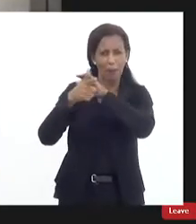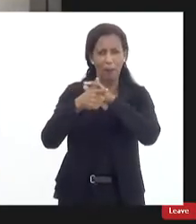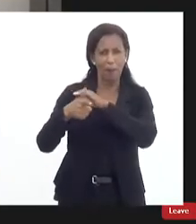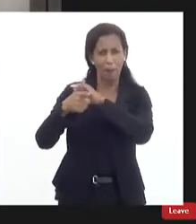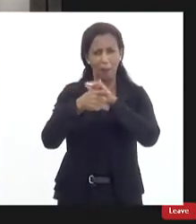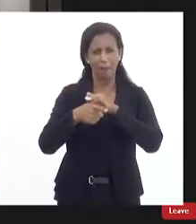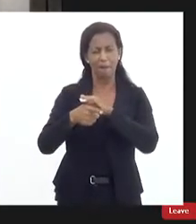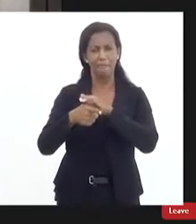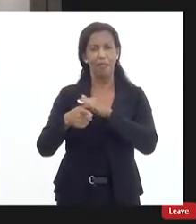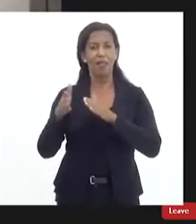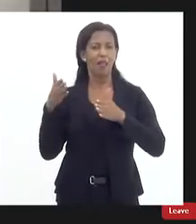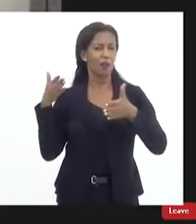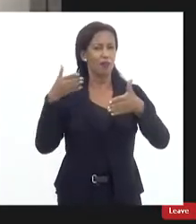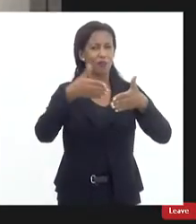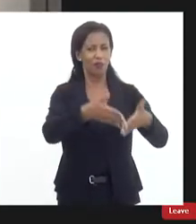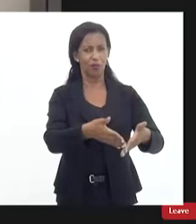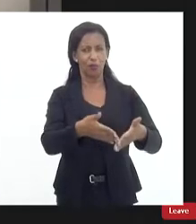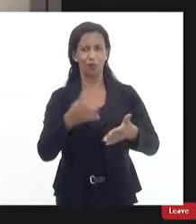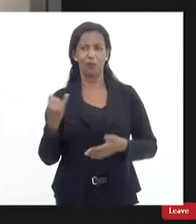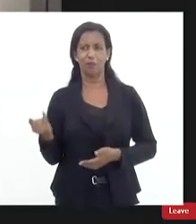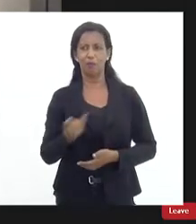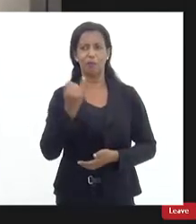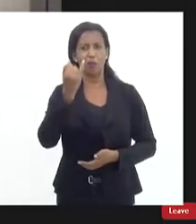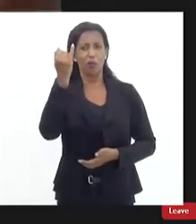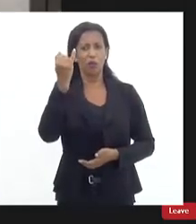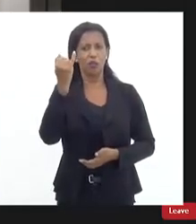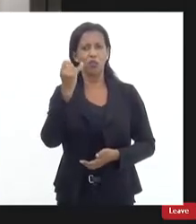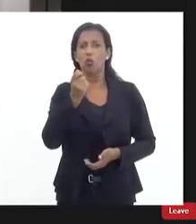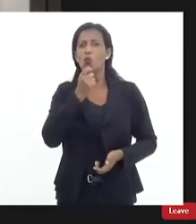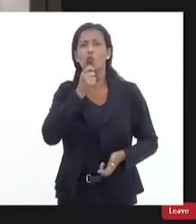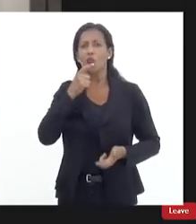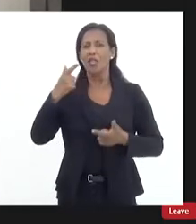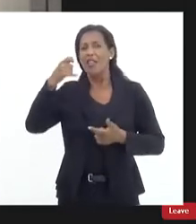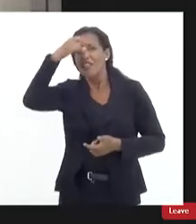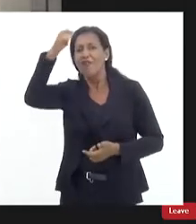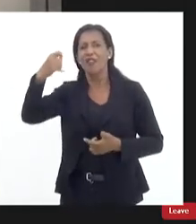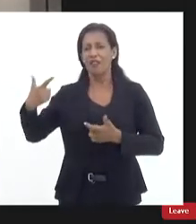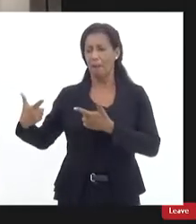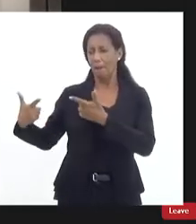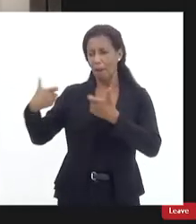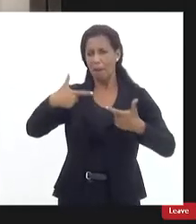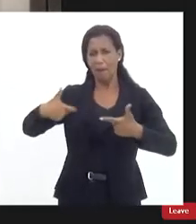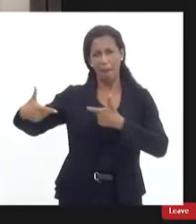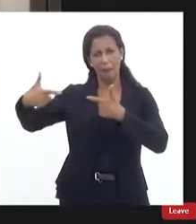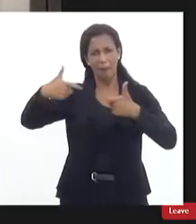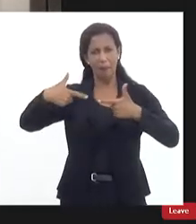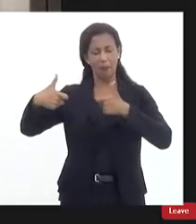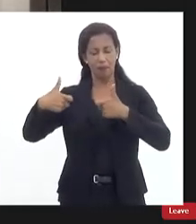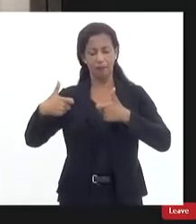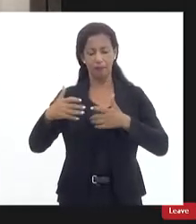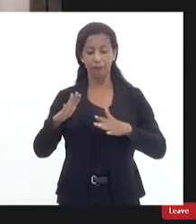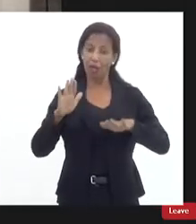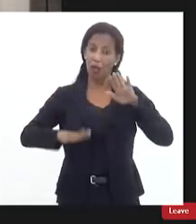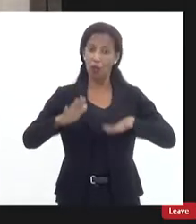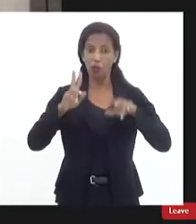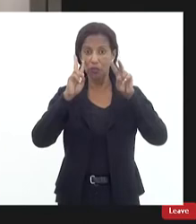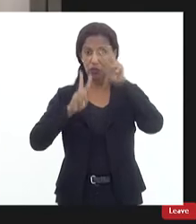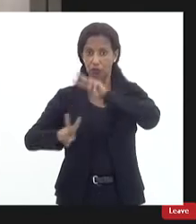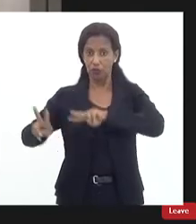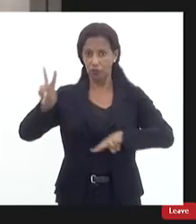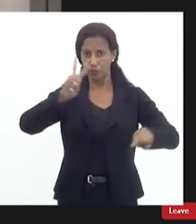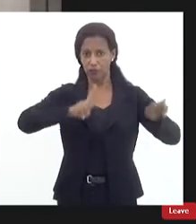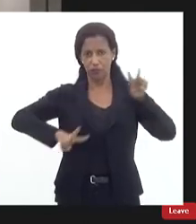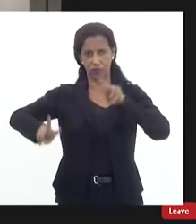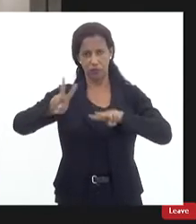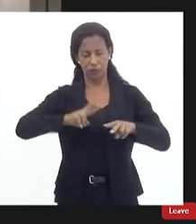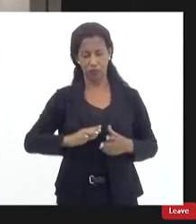é um fator inibitório aquilo faz com que não tenha confronto então há determinadas visões que